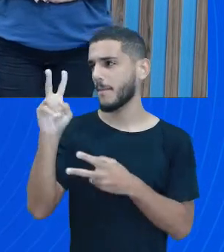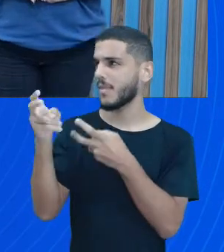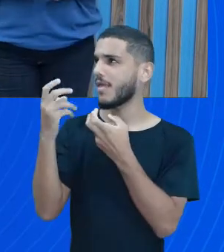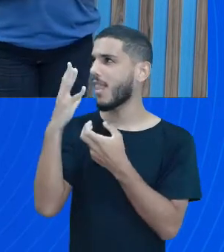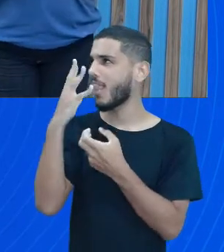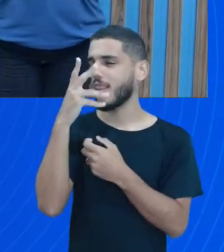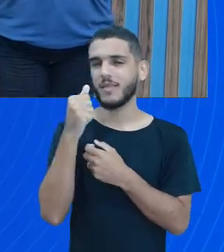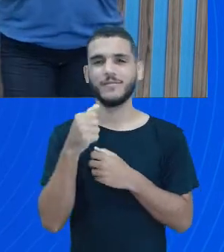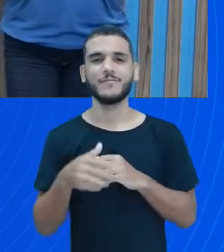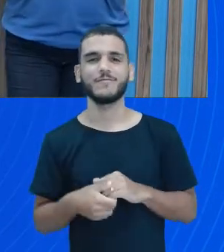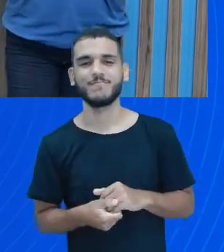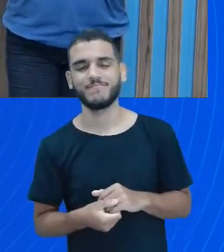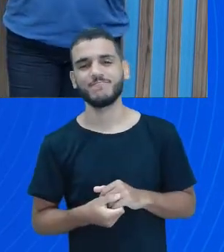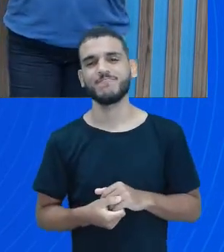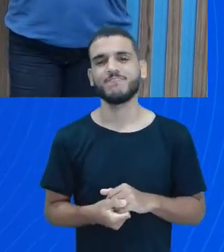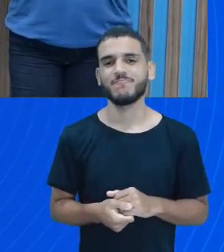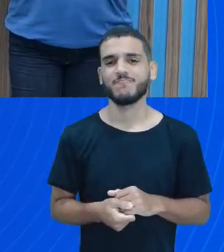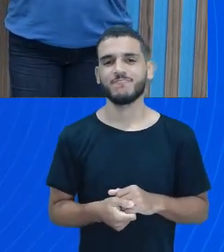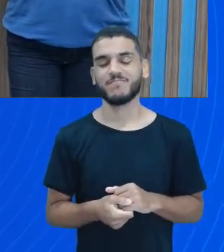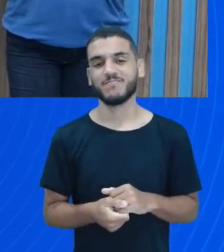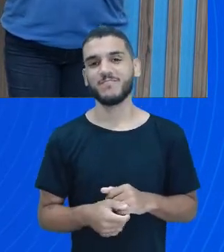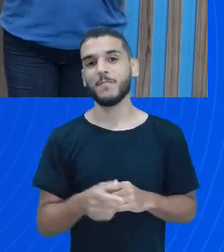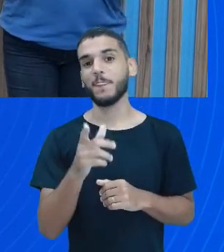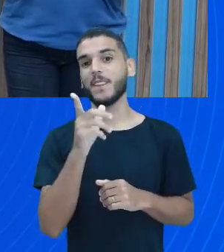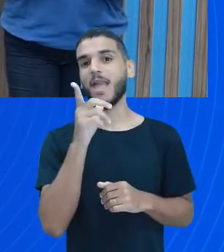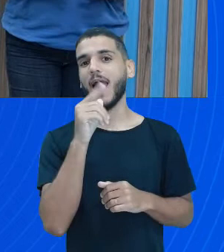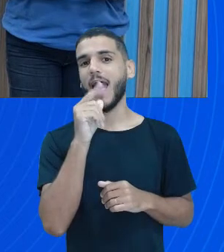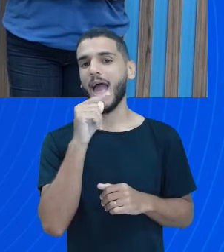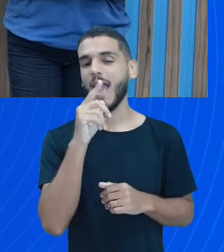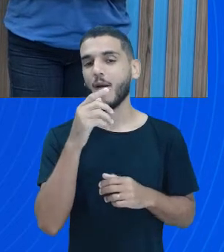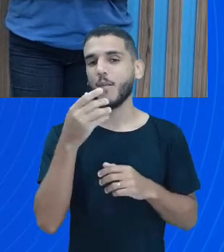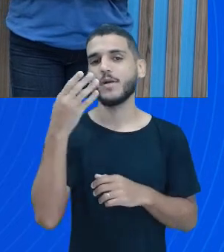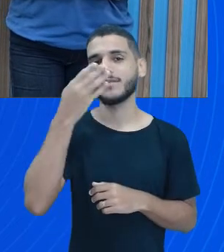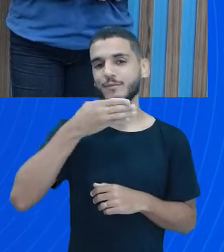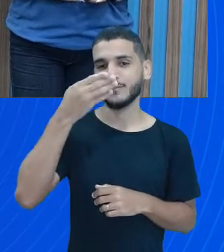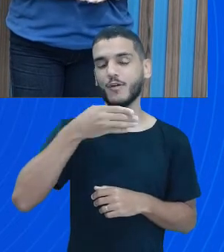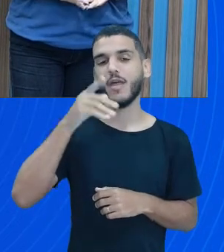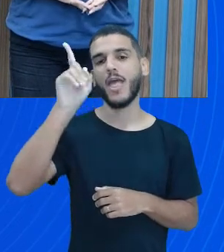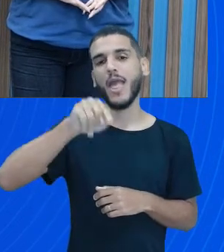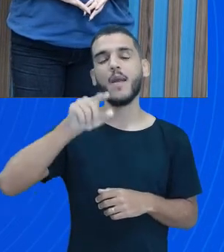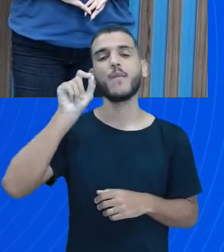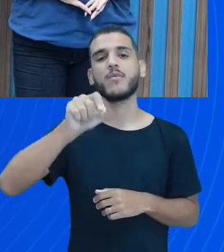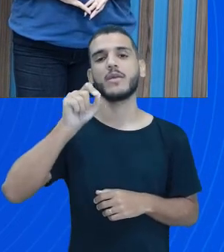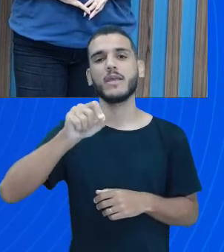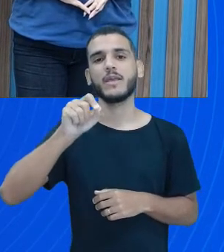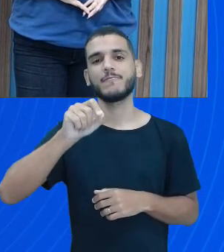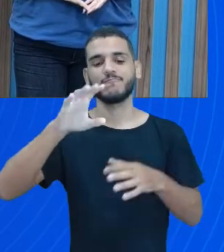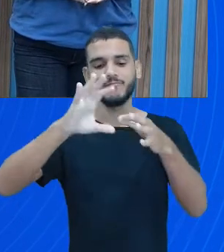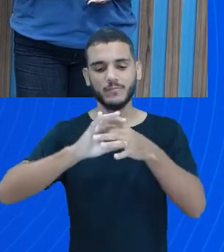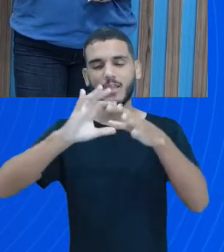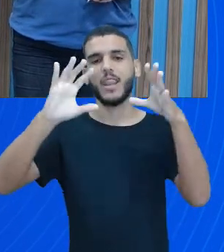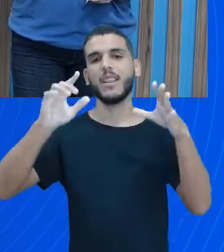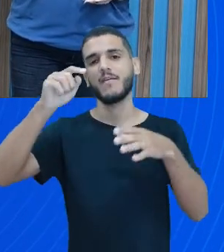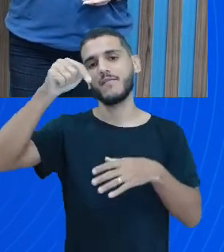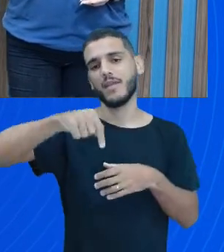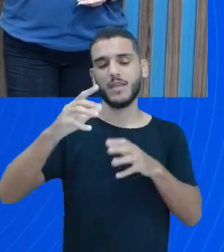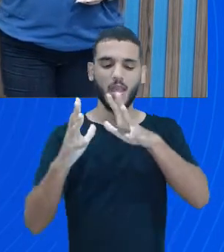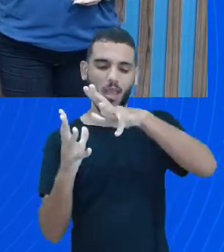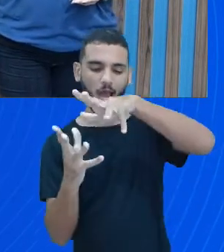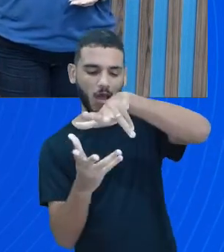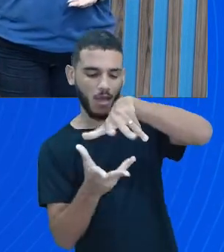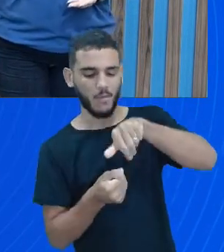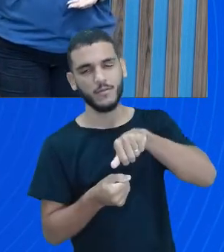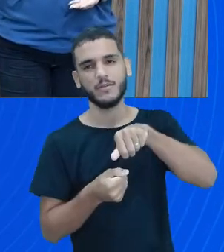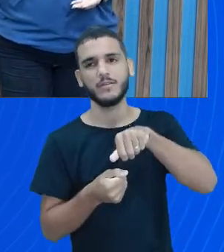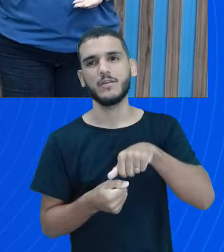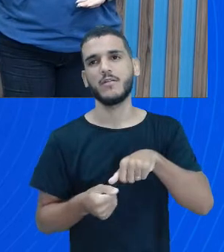é, gente. Água doce é a água que a gente tem disponível naturalmente no nosso planeta. Mas a água